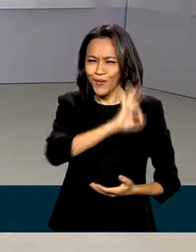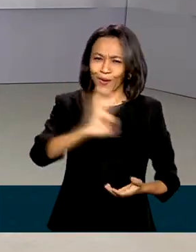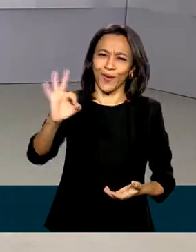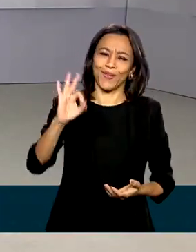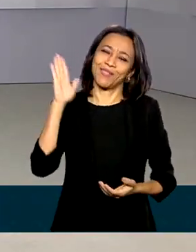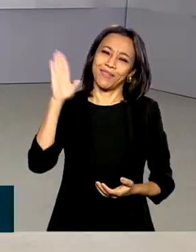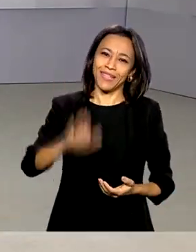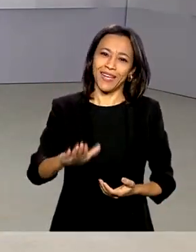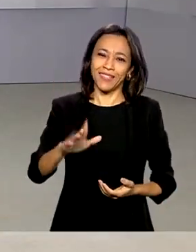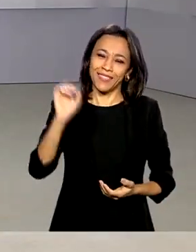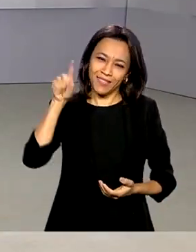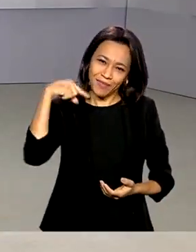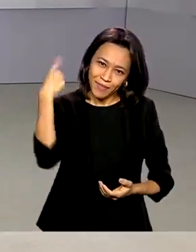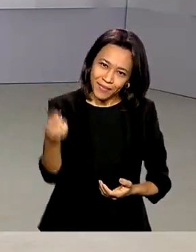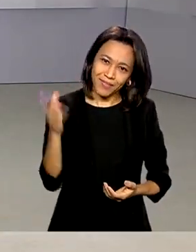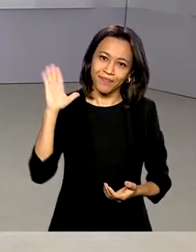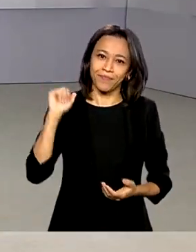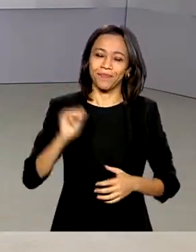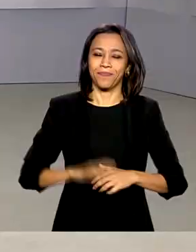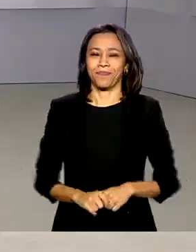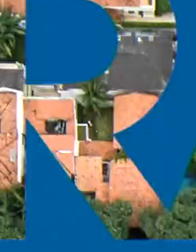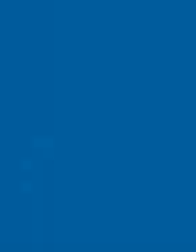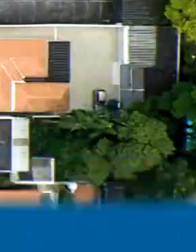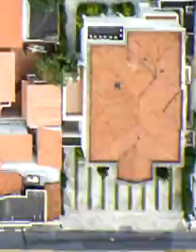tarde e até a próxima edição. Tchau!